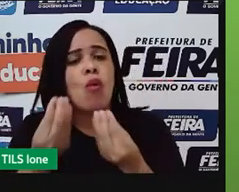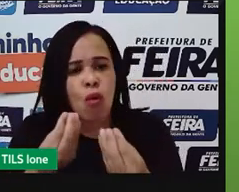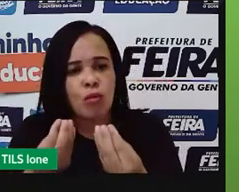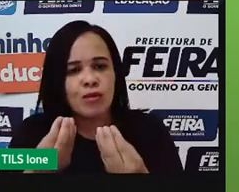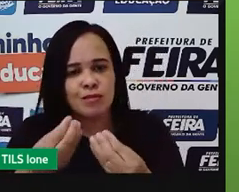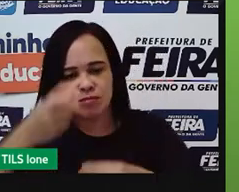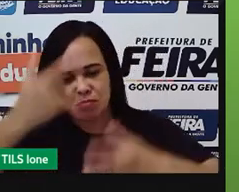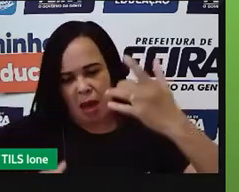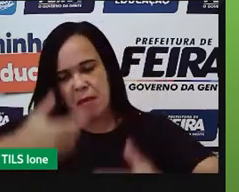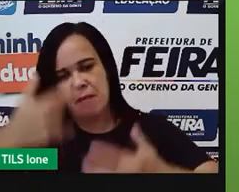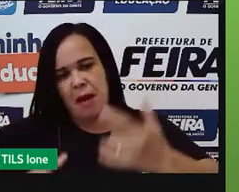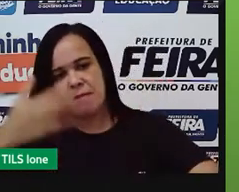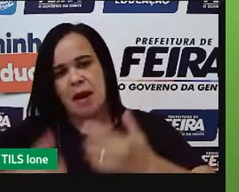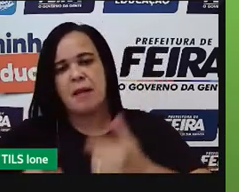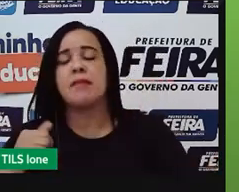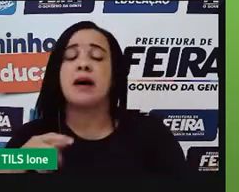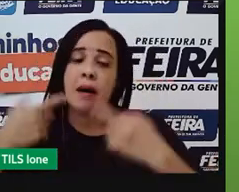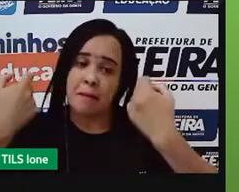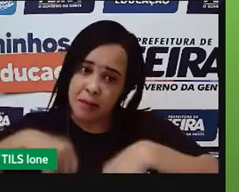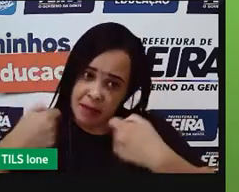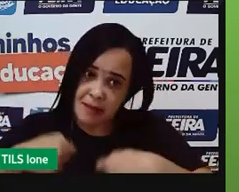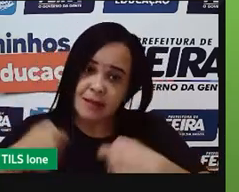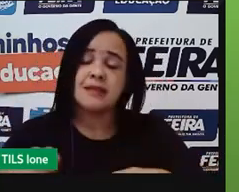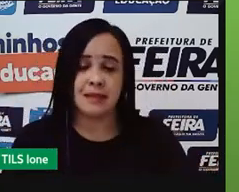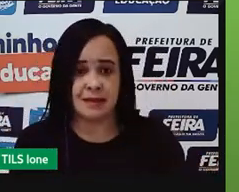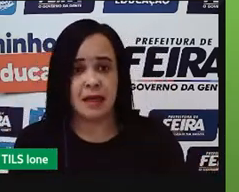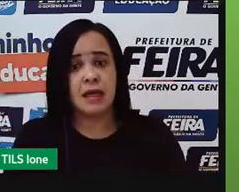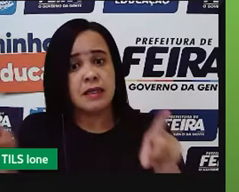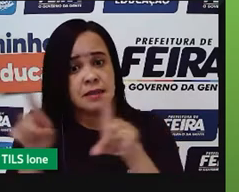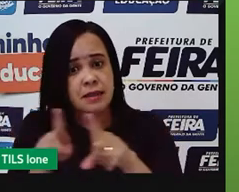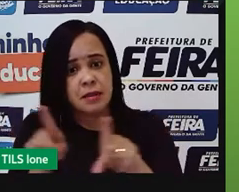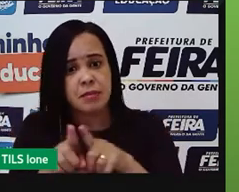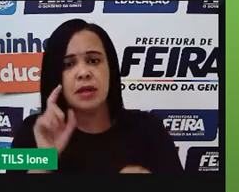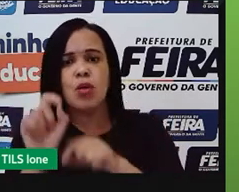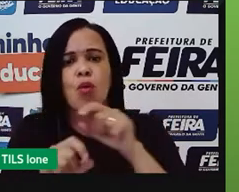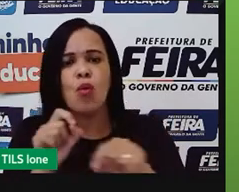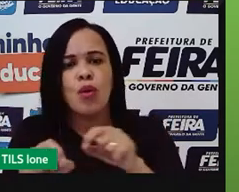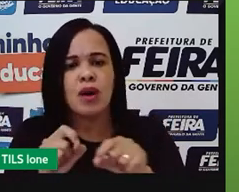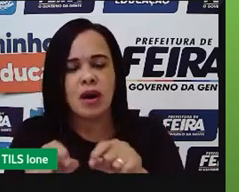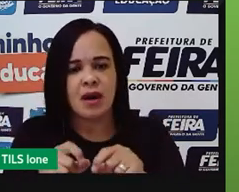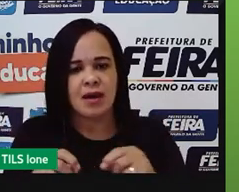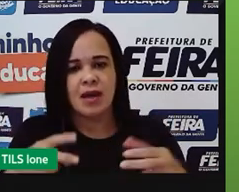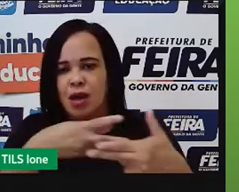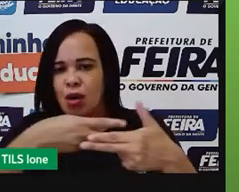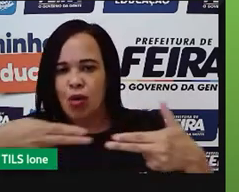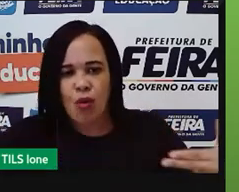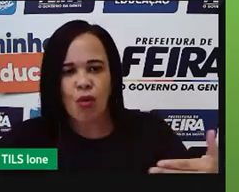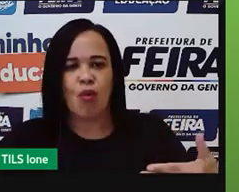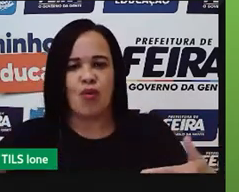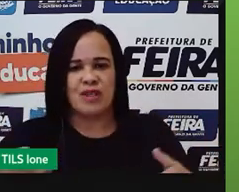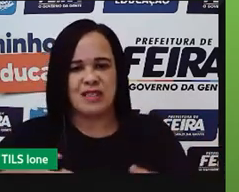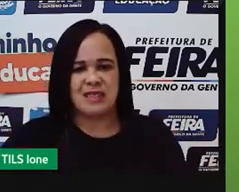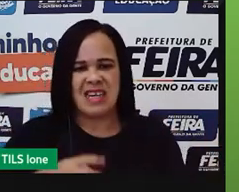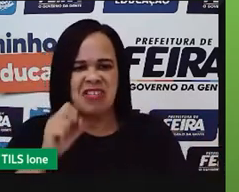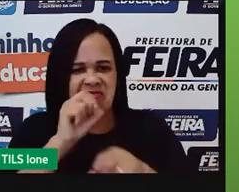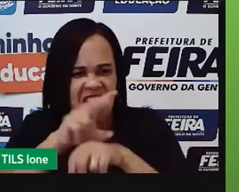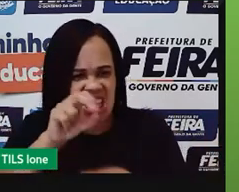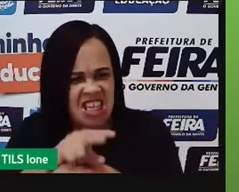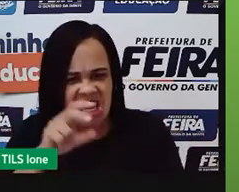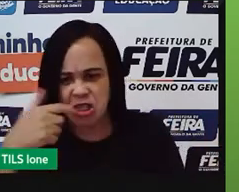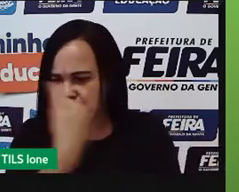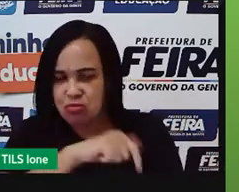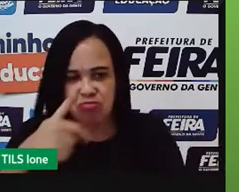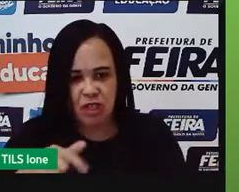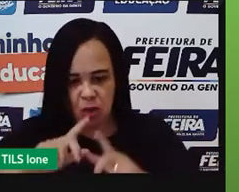às vezes até as plantas, né, transgênicas, tirando aquela parte que atraía até a praga, né, e